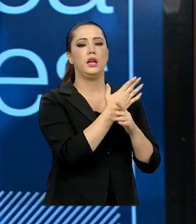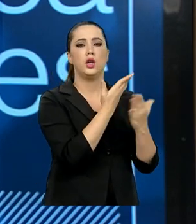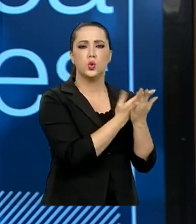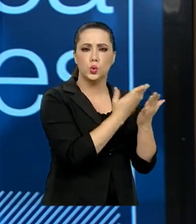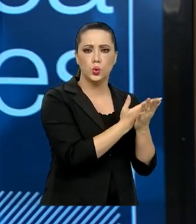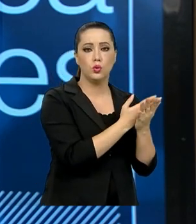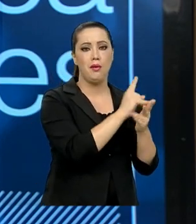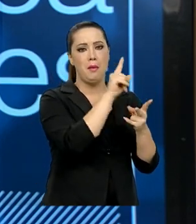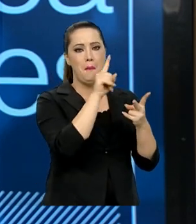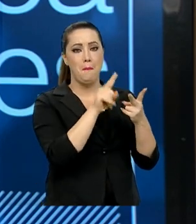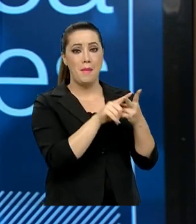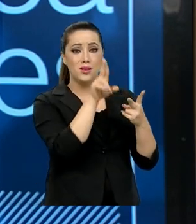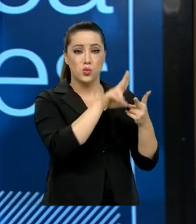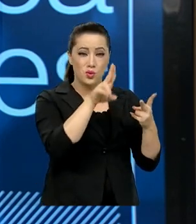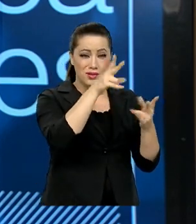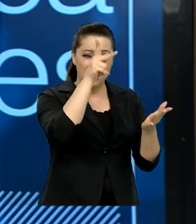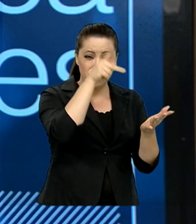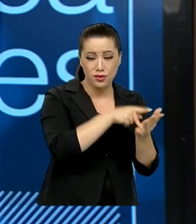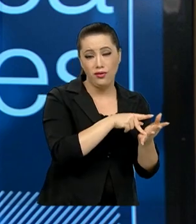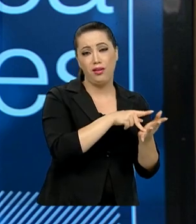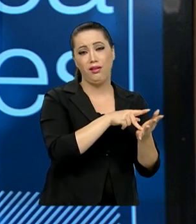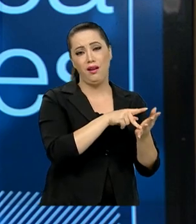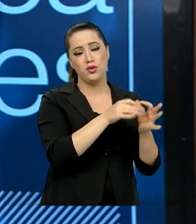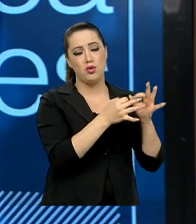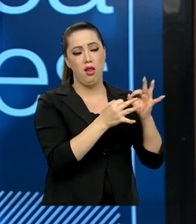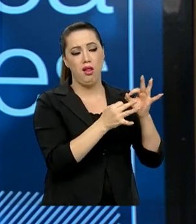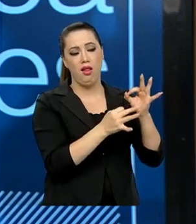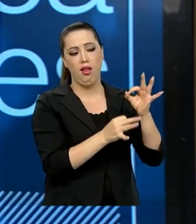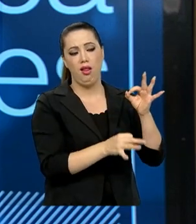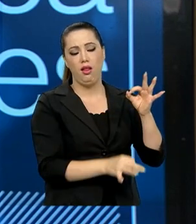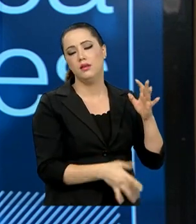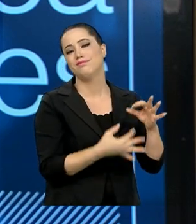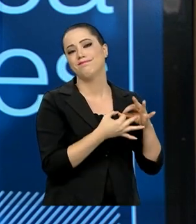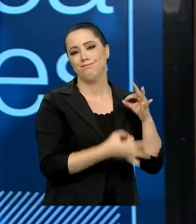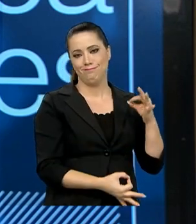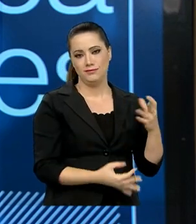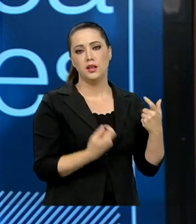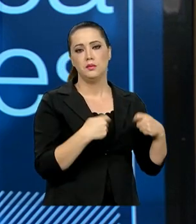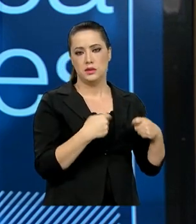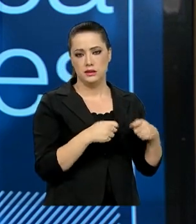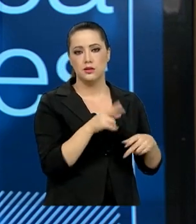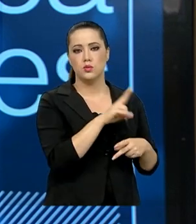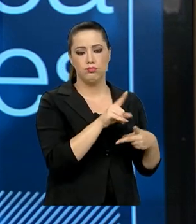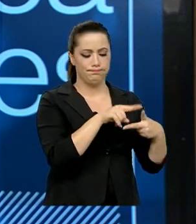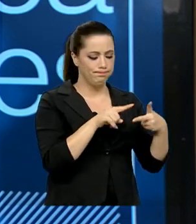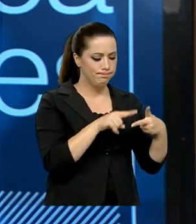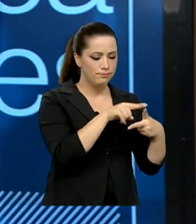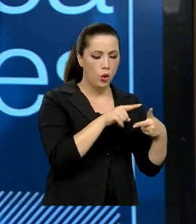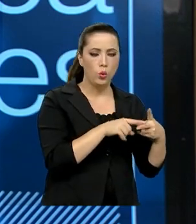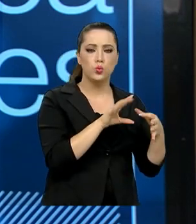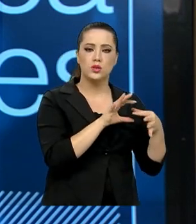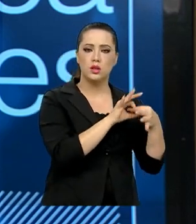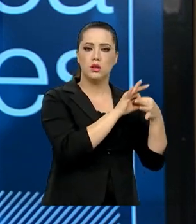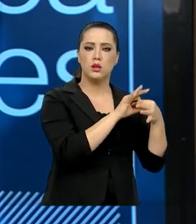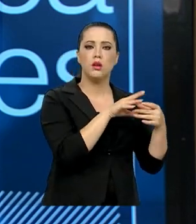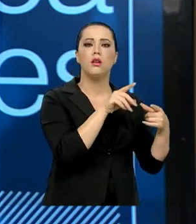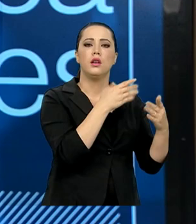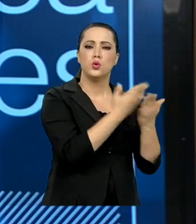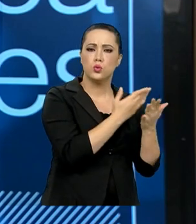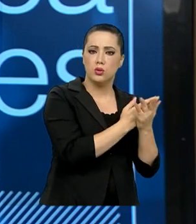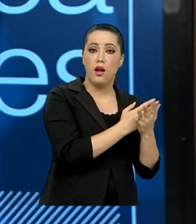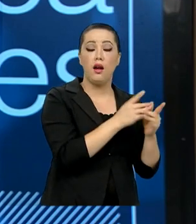apropriação desse conhecimento para a produção, para novos produtos, novos processos, para atender as demandas da sociedade.